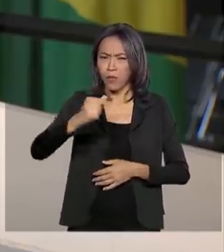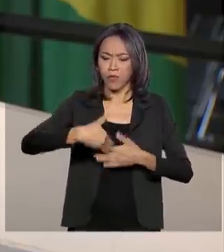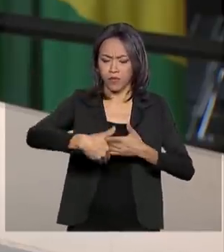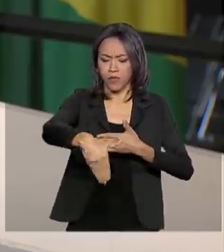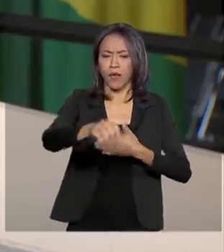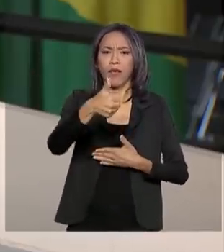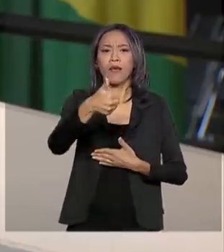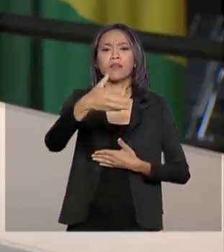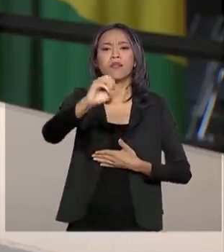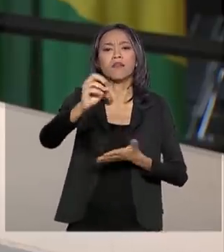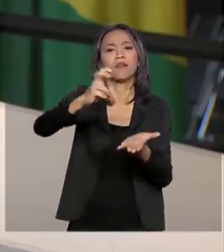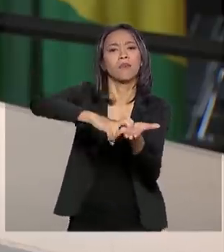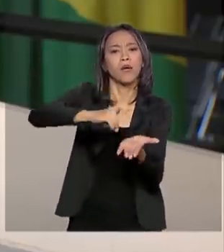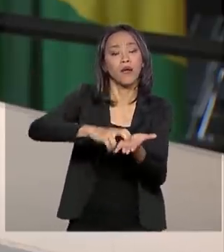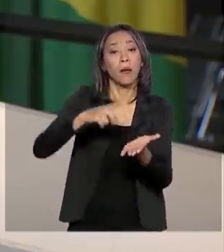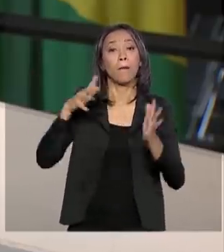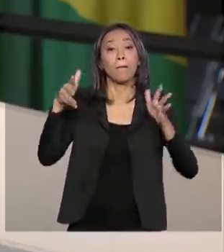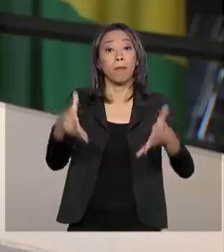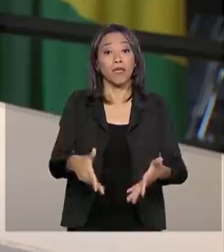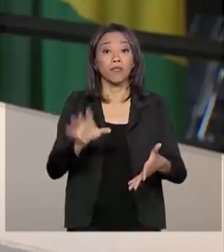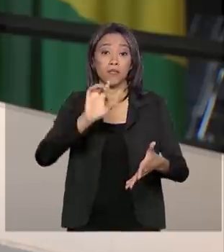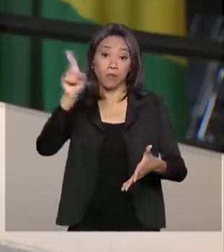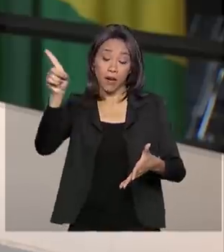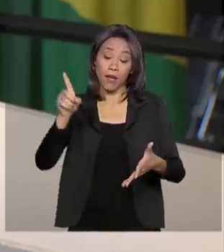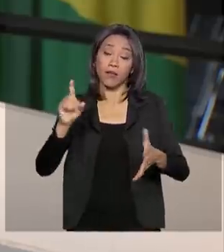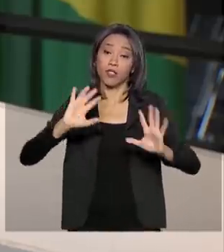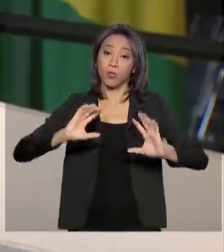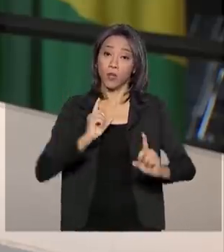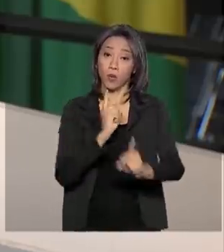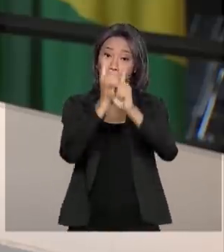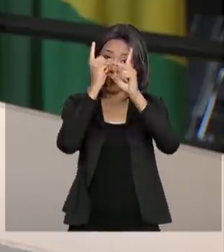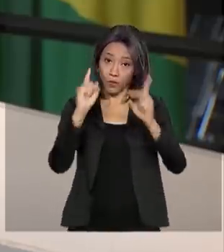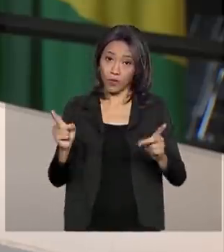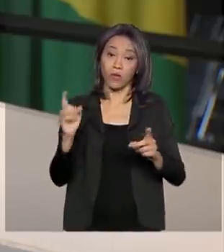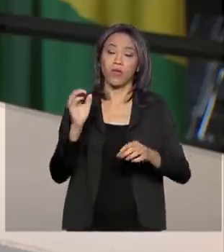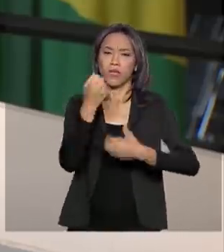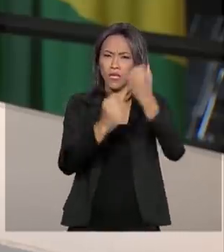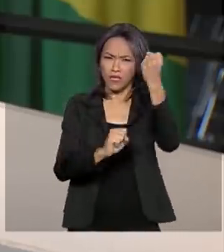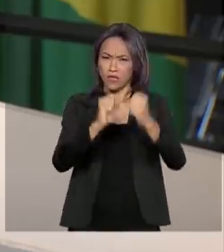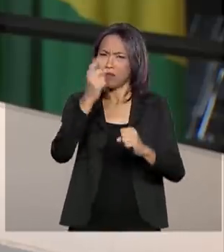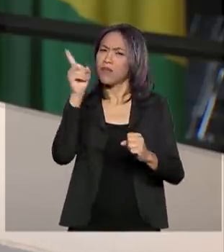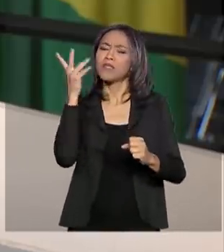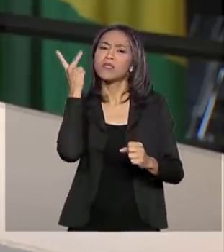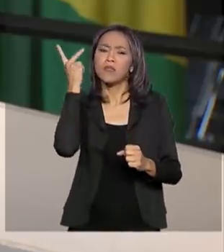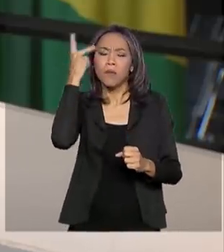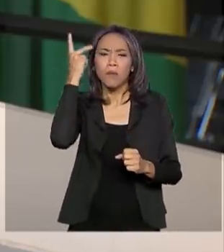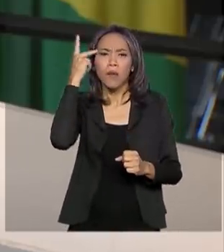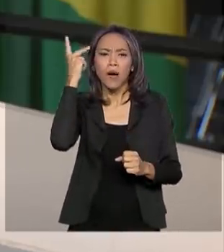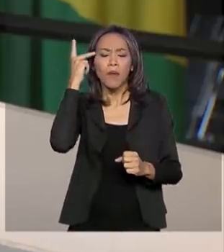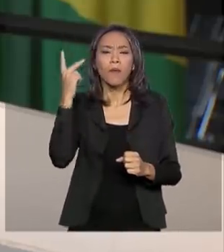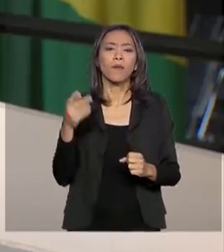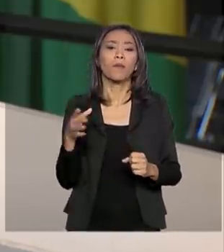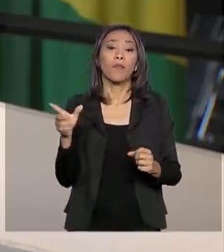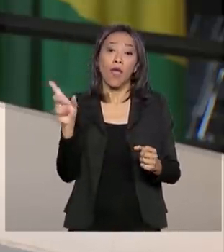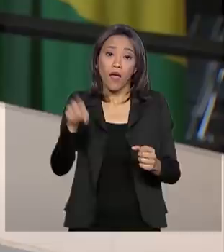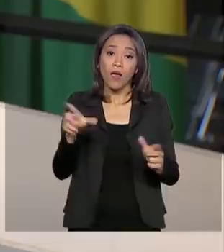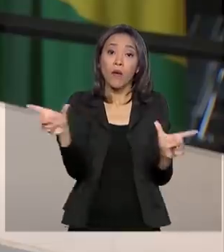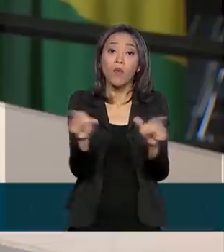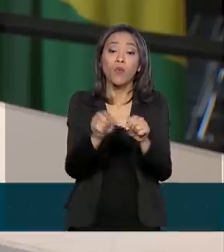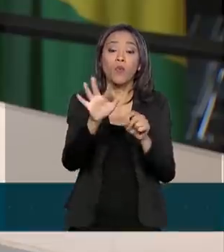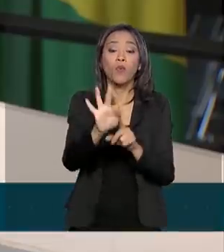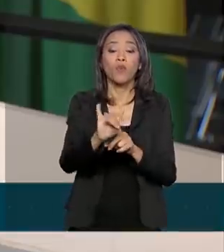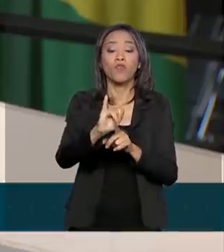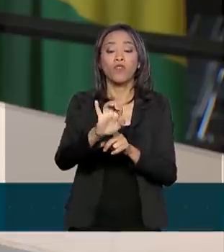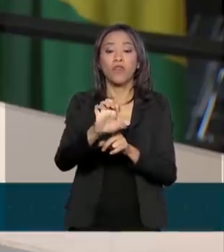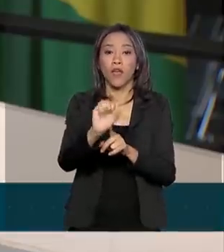ele participa de um evento na sede da Federação das Indústrias de São Paulo, lá na capital paulista. É o Diálogo pelo Brasil, que